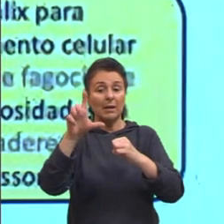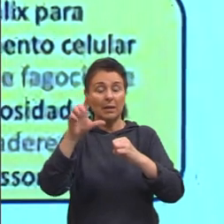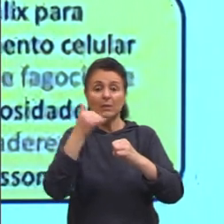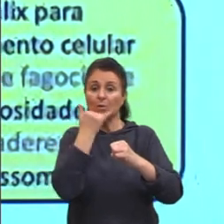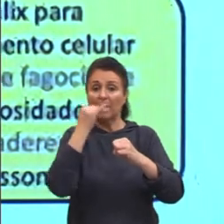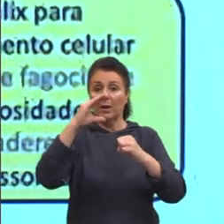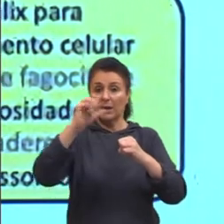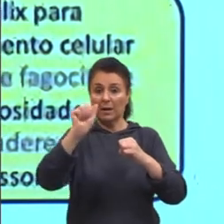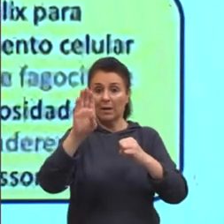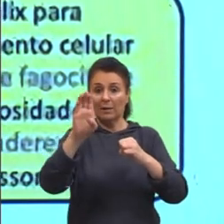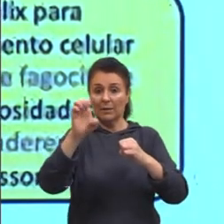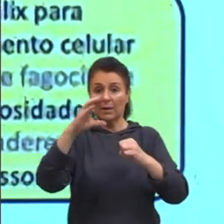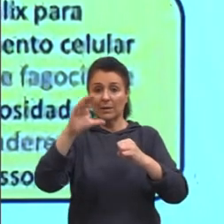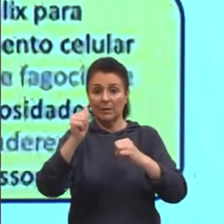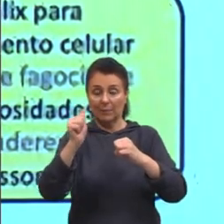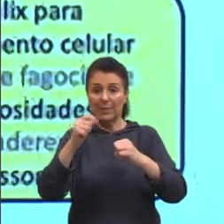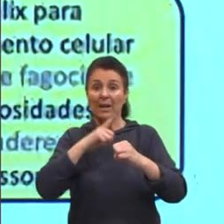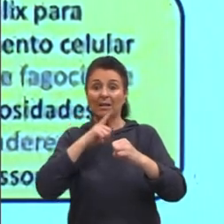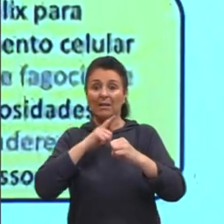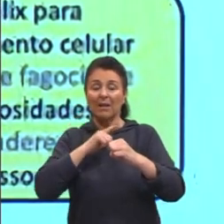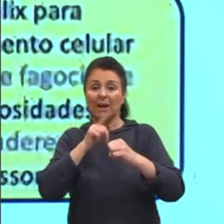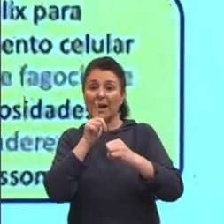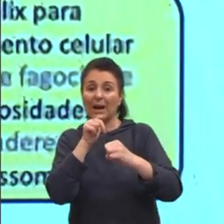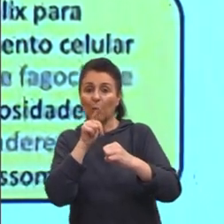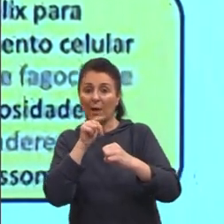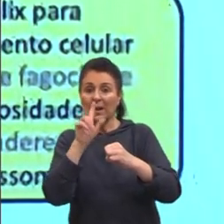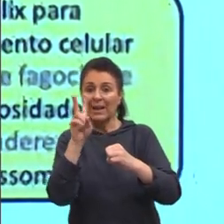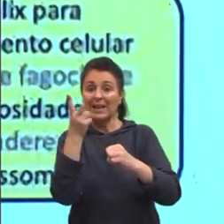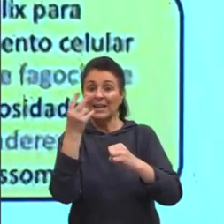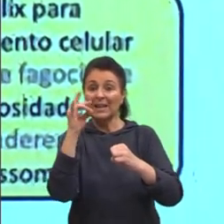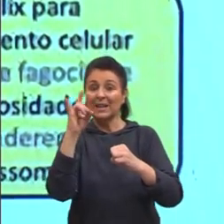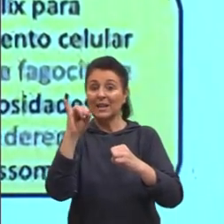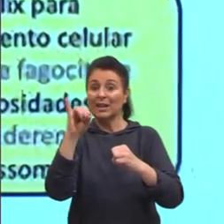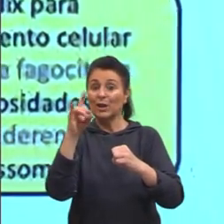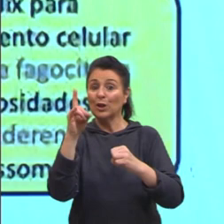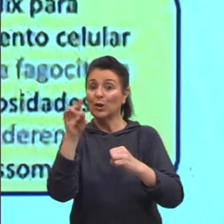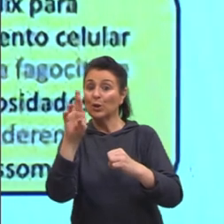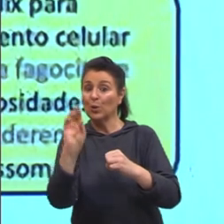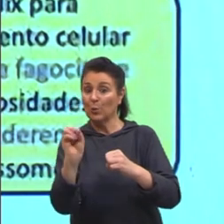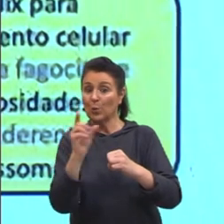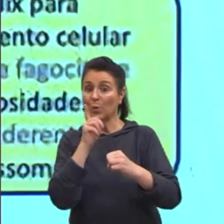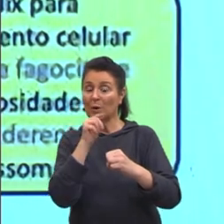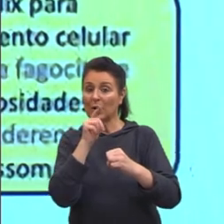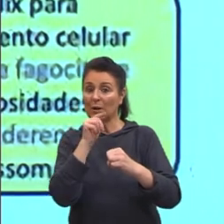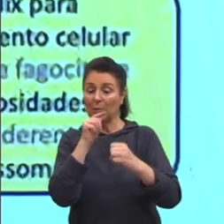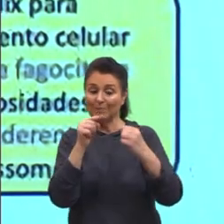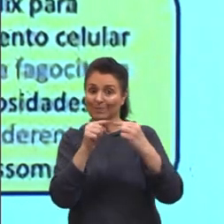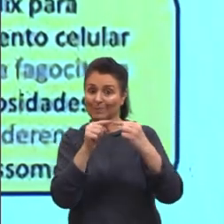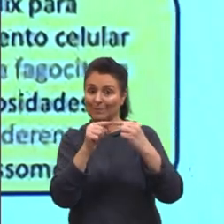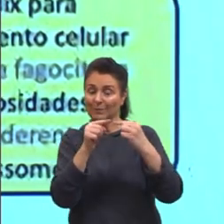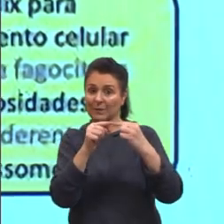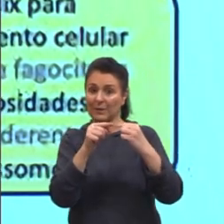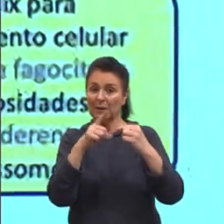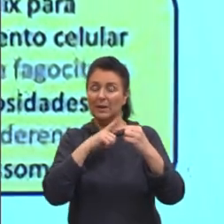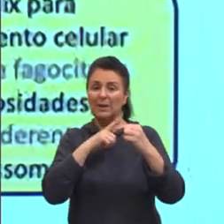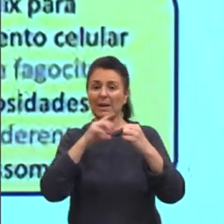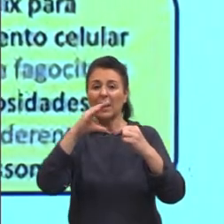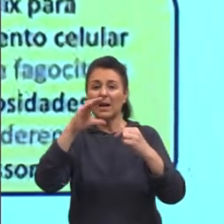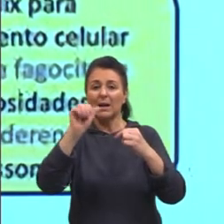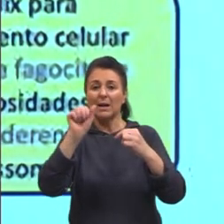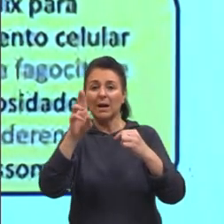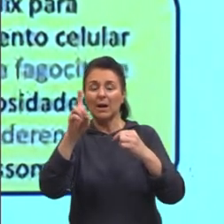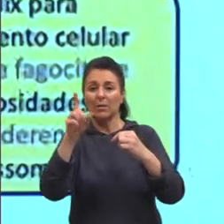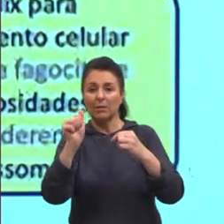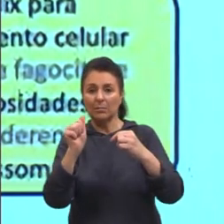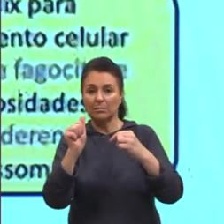hidrofílica. Ela tem afinidade com a água. E essa parte aqui se chama cauda. Ela